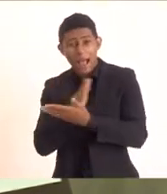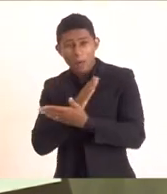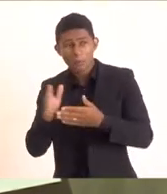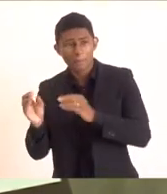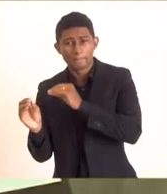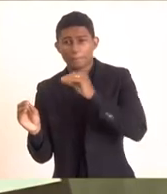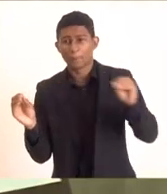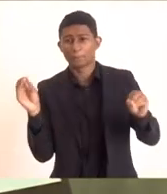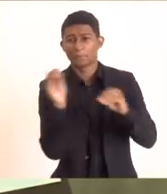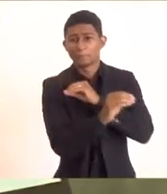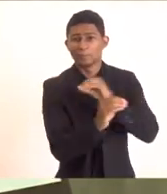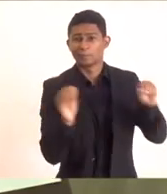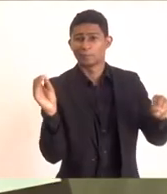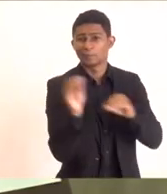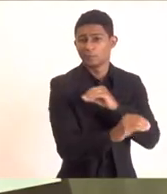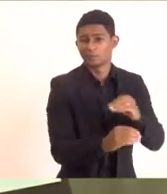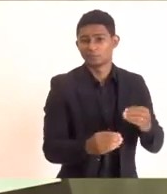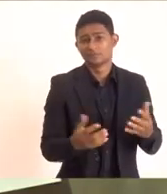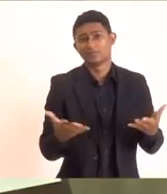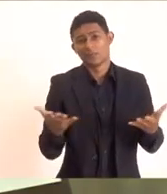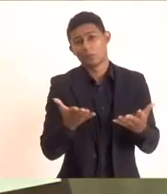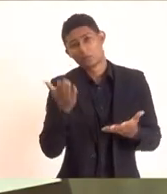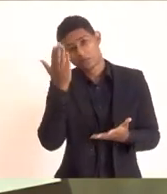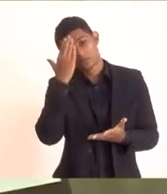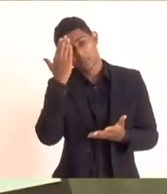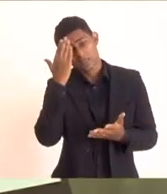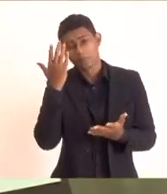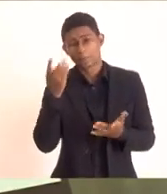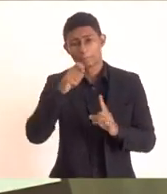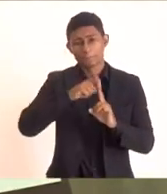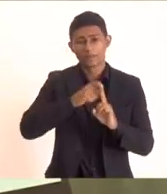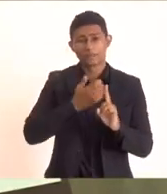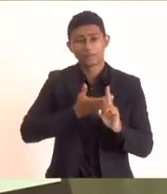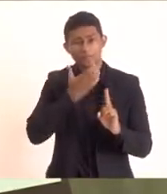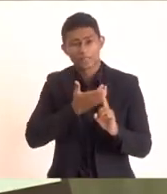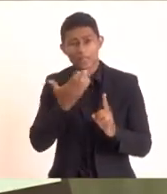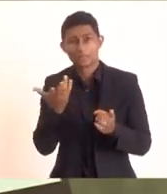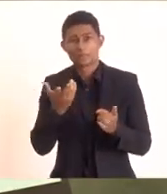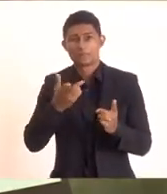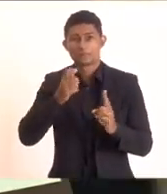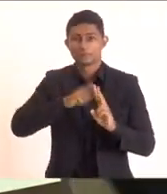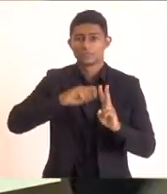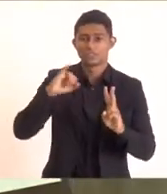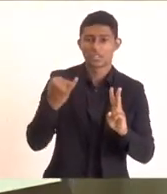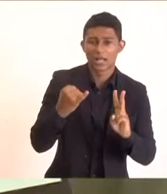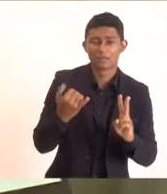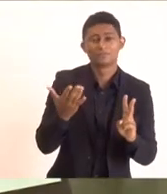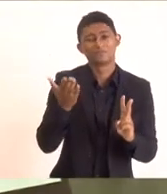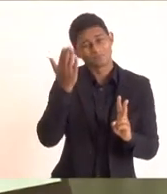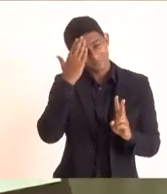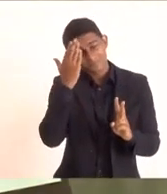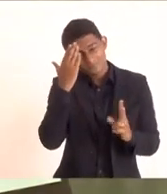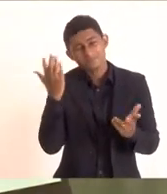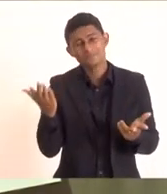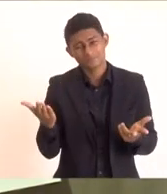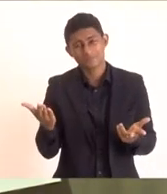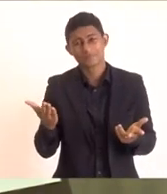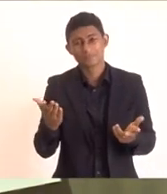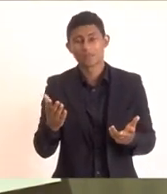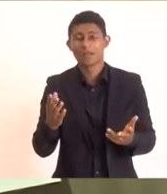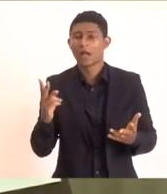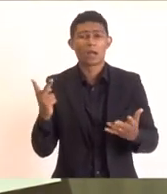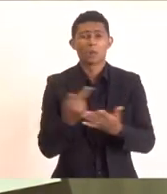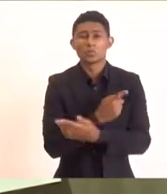Quando for agora, a partir desse próximo verão, principalmente no Réveillon, nós sabemos que a